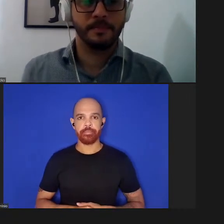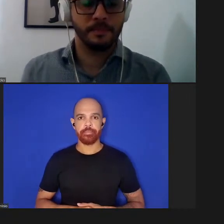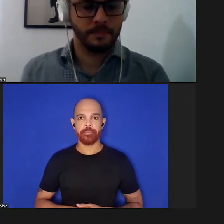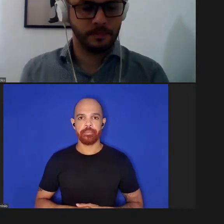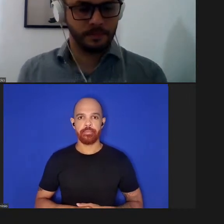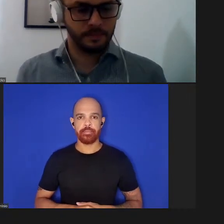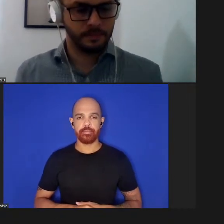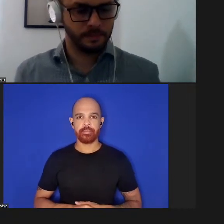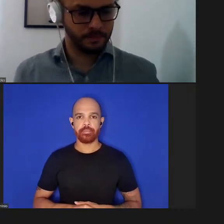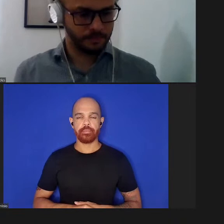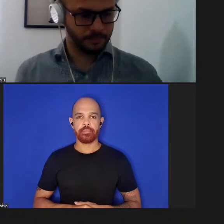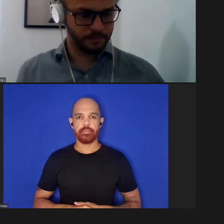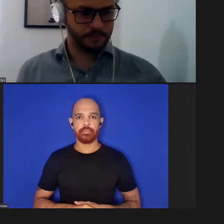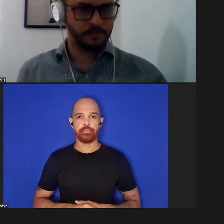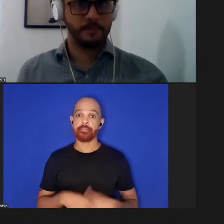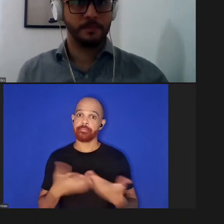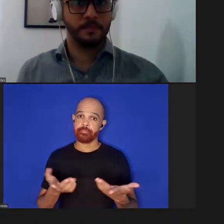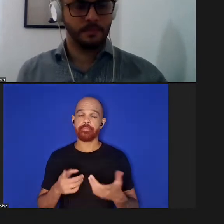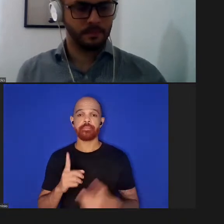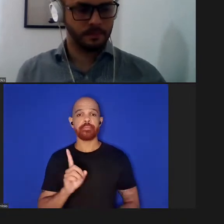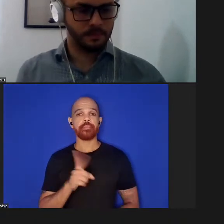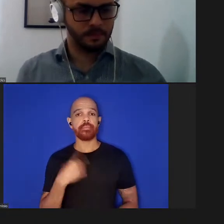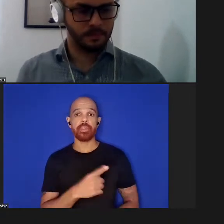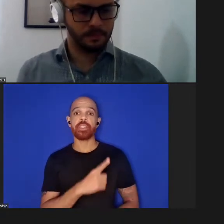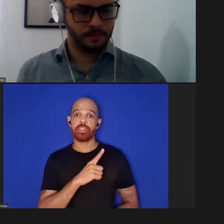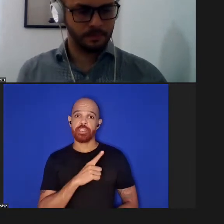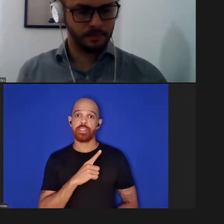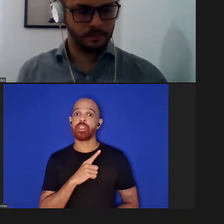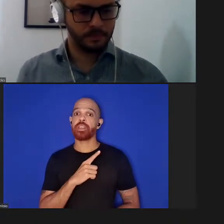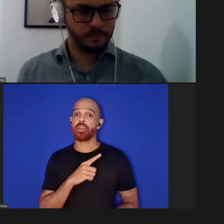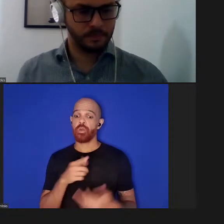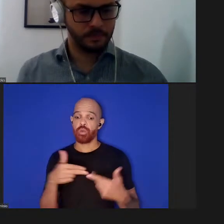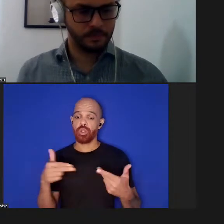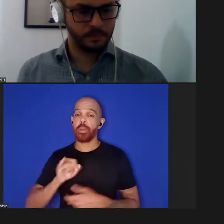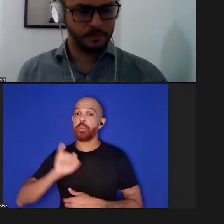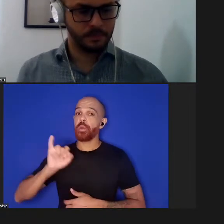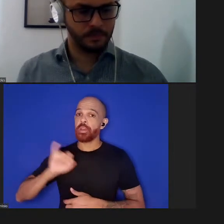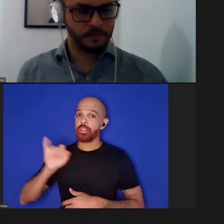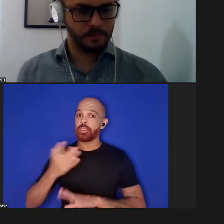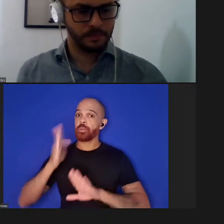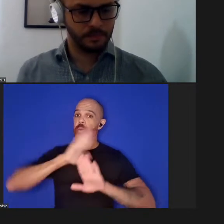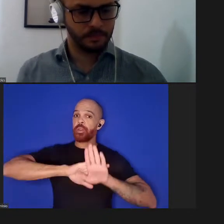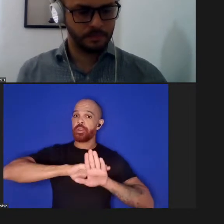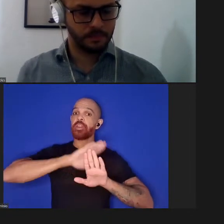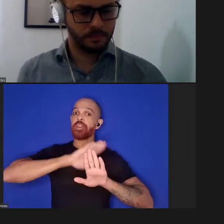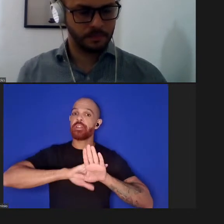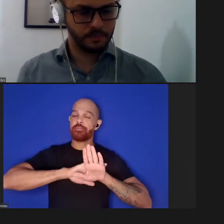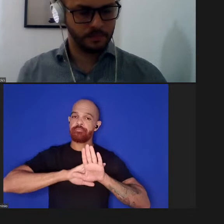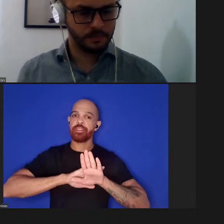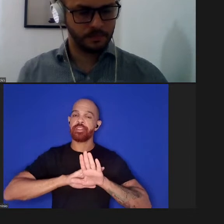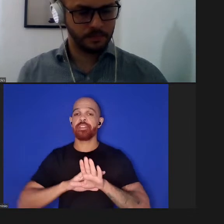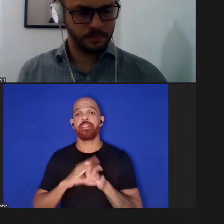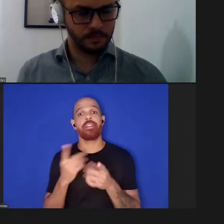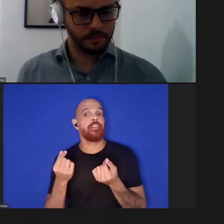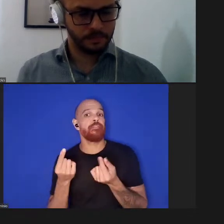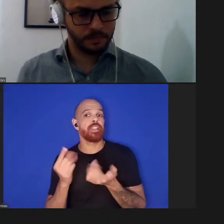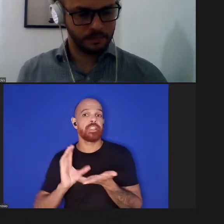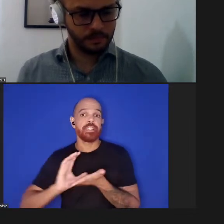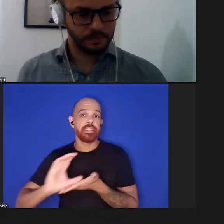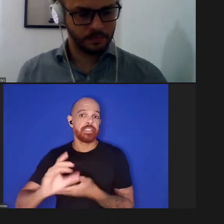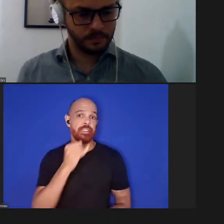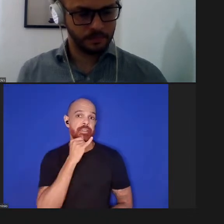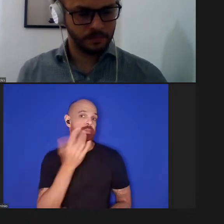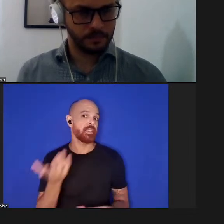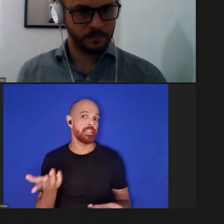nós temos coisas muito importantes em jogo incluindo questões financeiras a